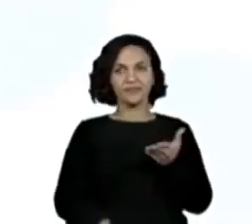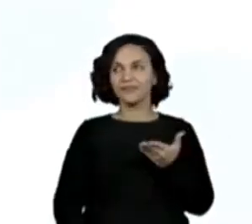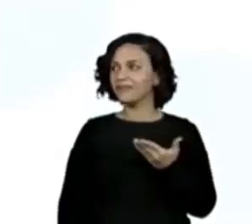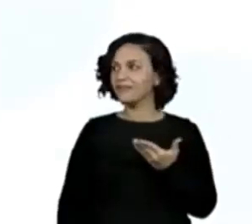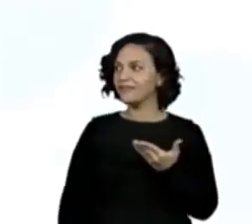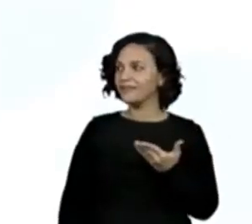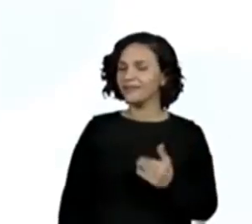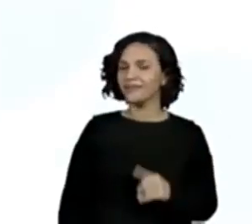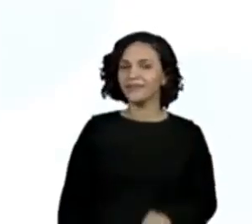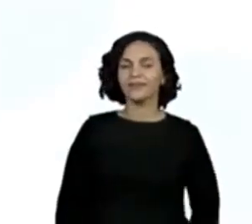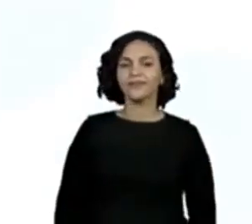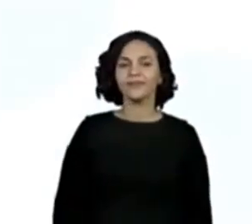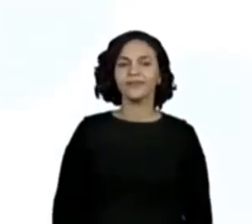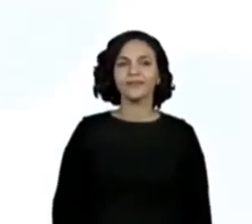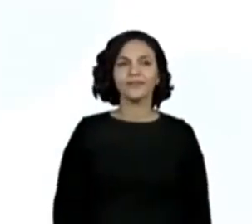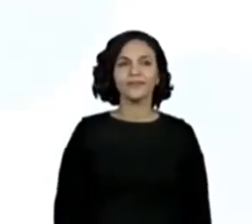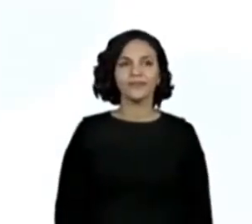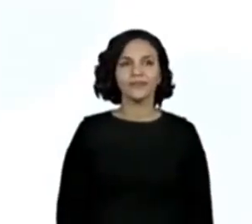Eliane.